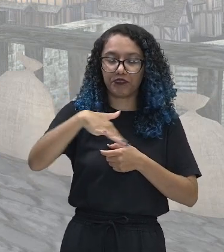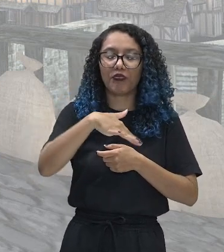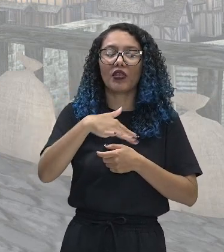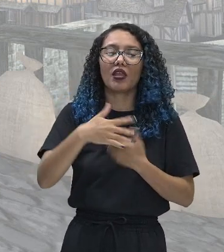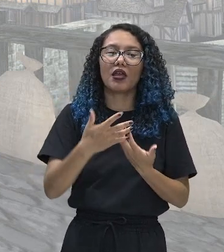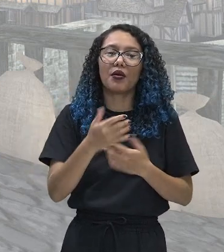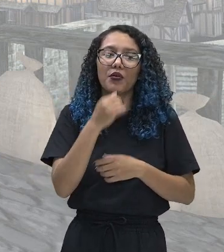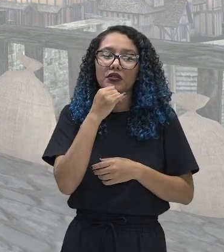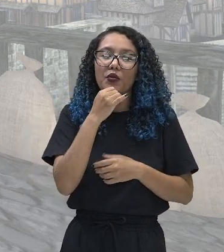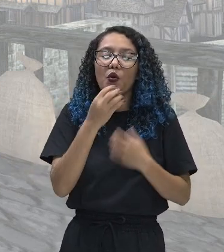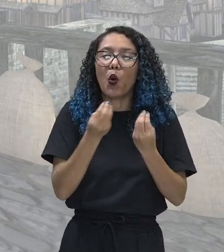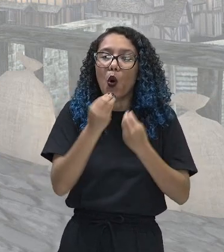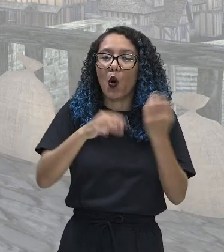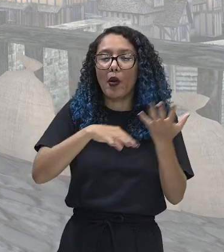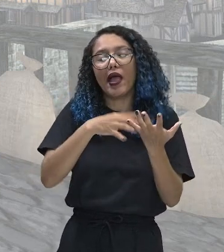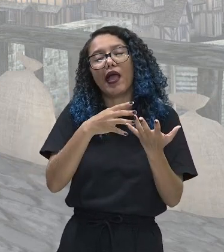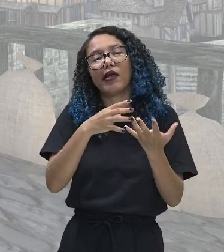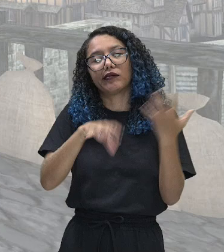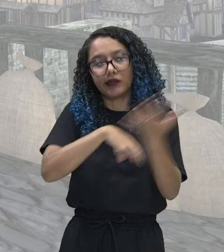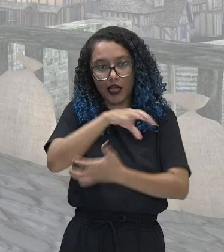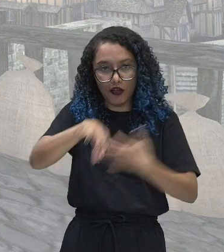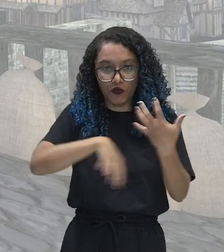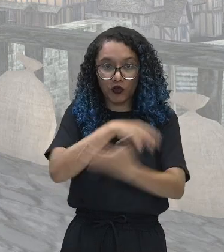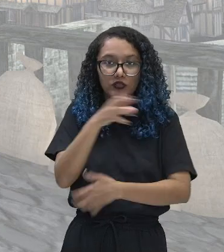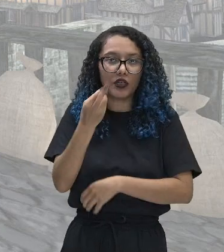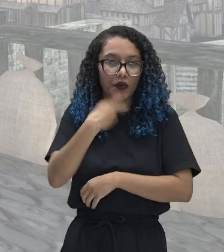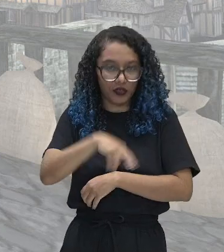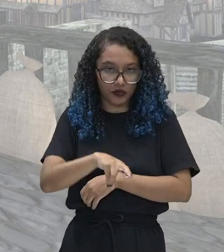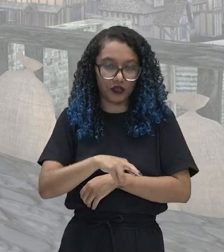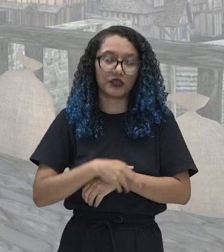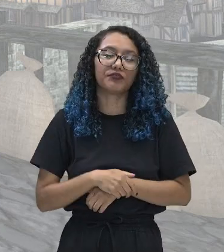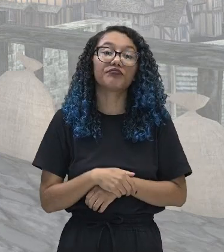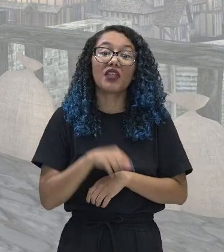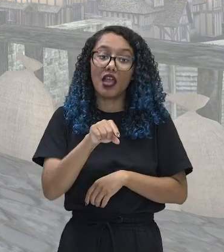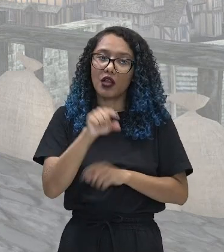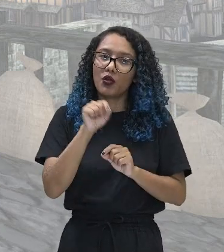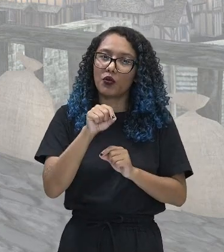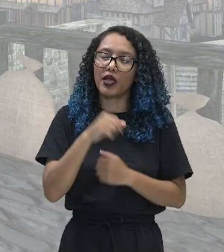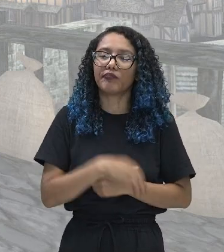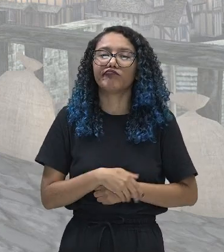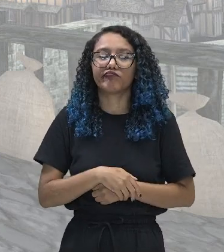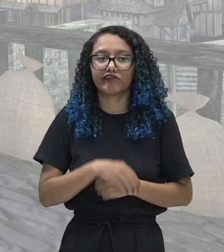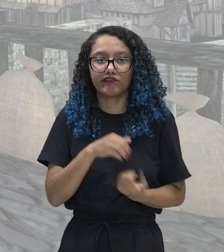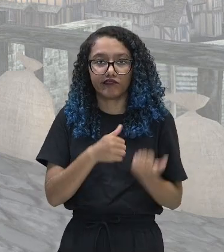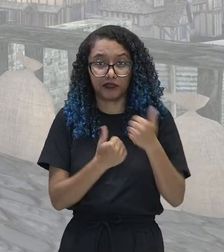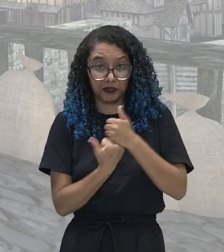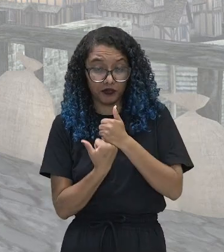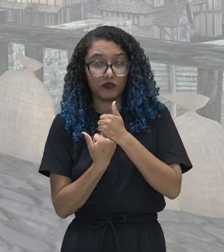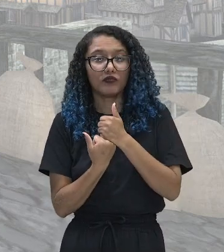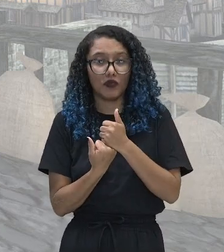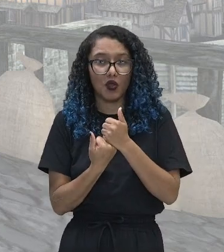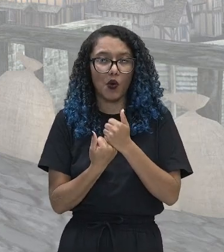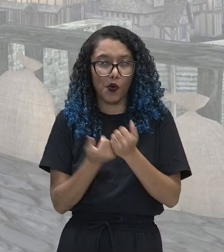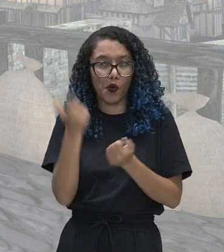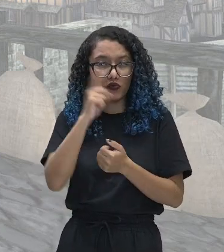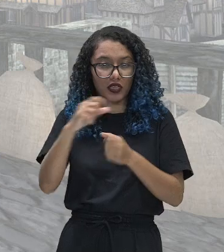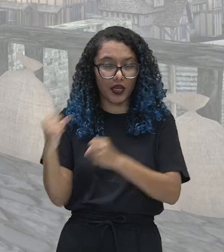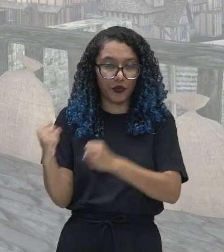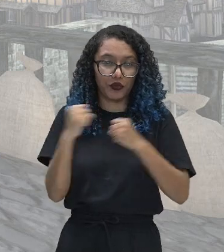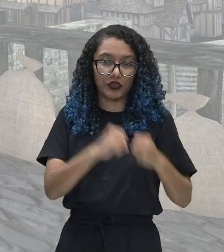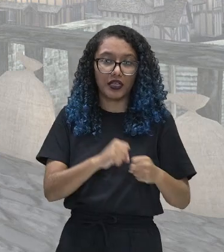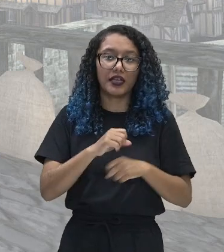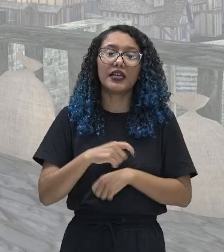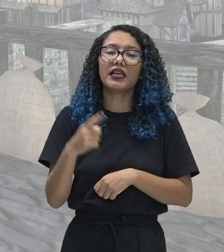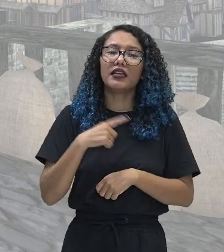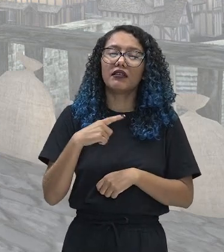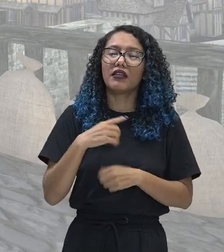Revolução Puritana. Ele assume o poder e a primeira coisa que ele faz são os chamados Atos